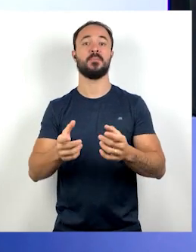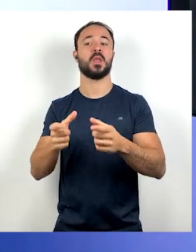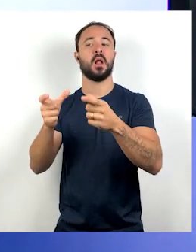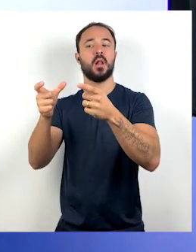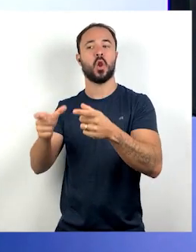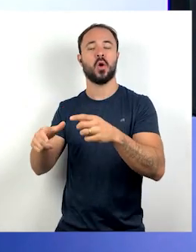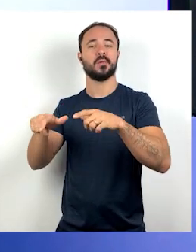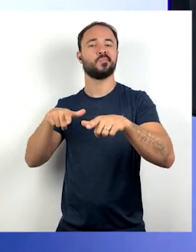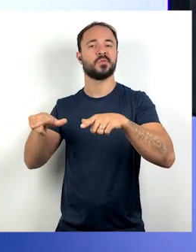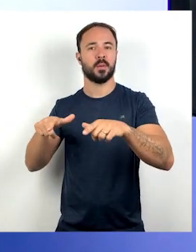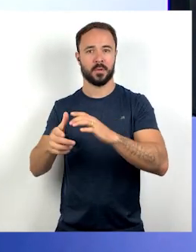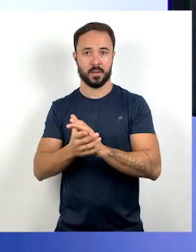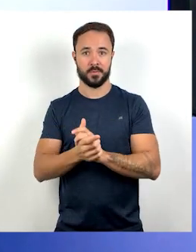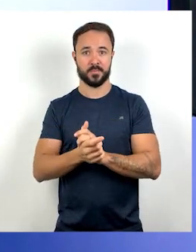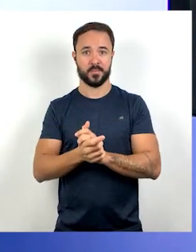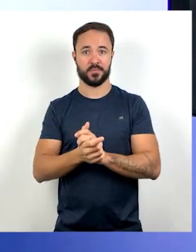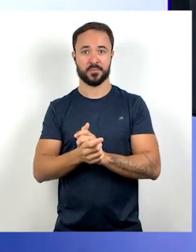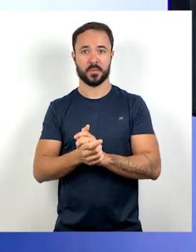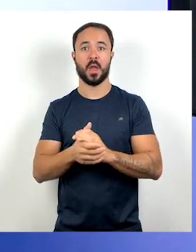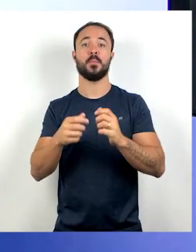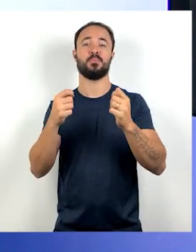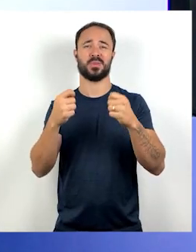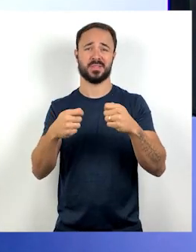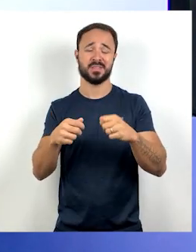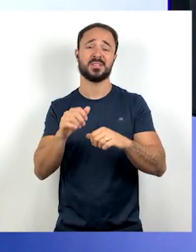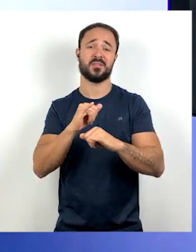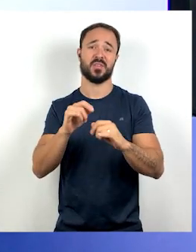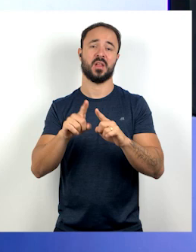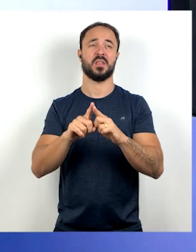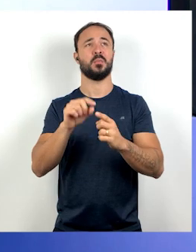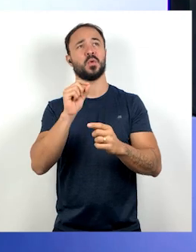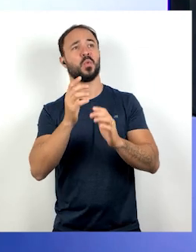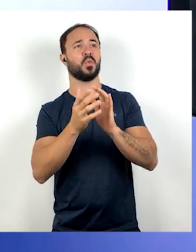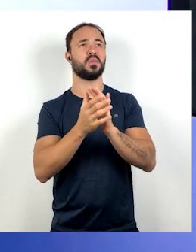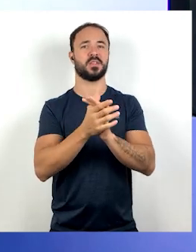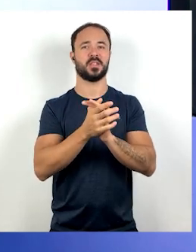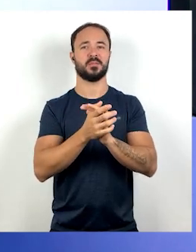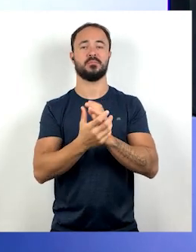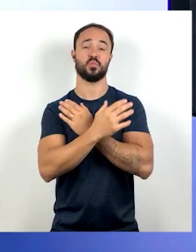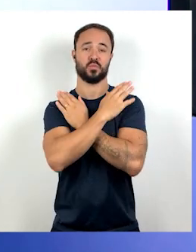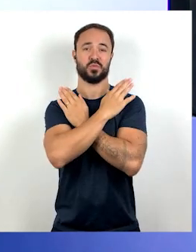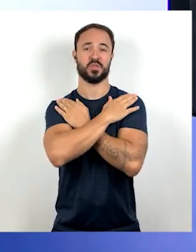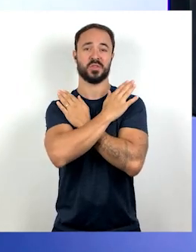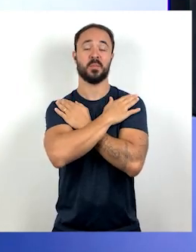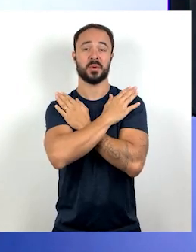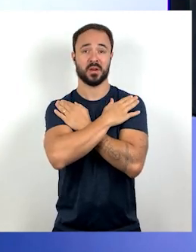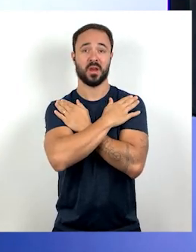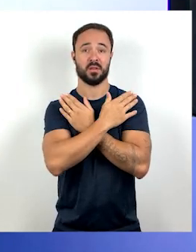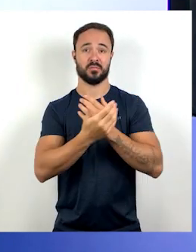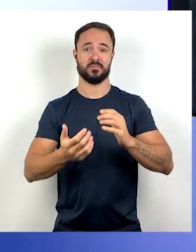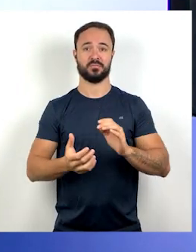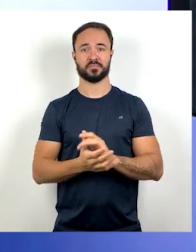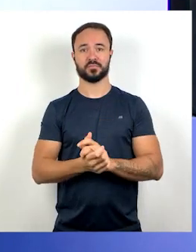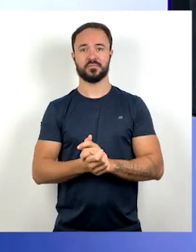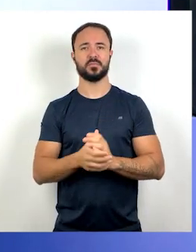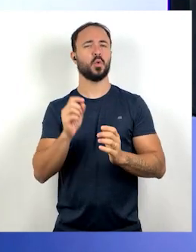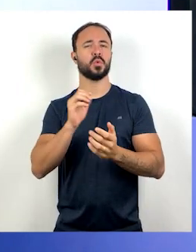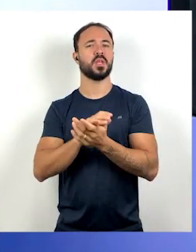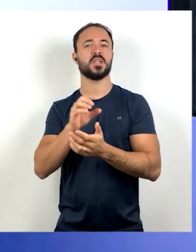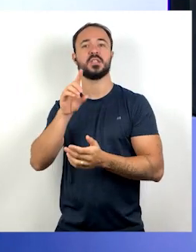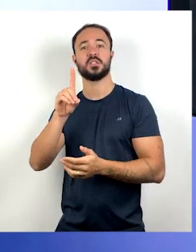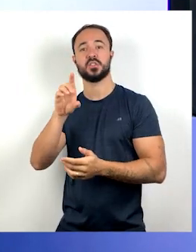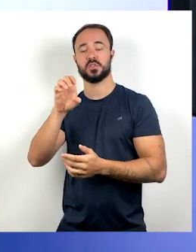desemprego, né? Porque o que é que o desemprego, né? O desemprego é quando eu quero trabalhar,